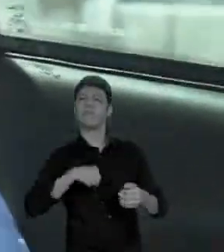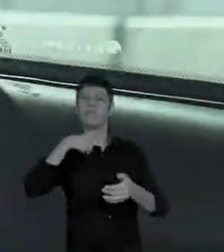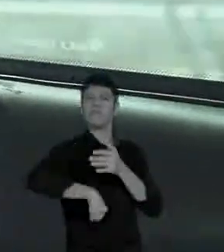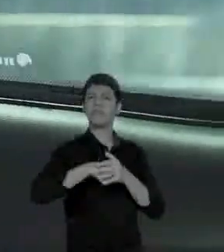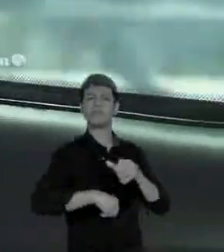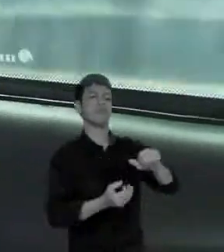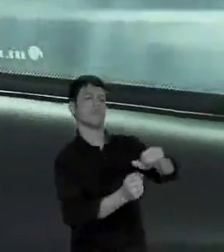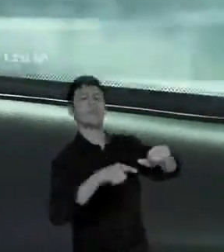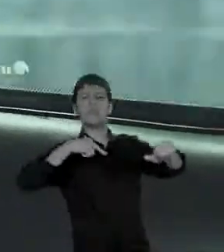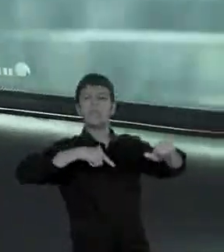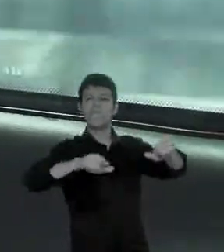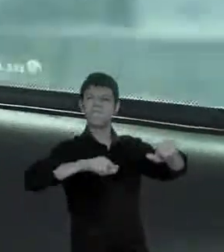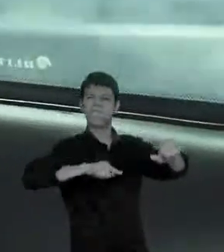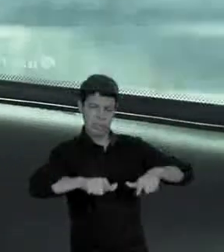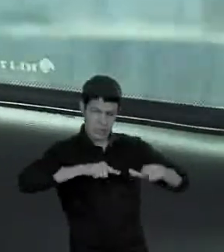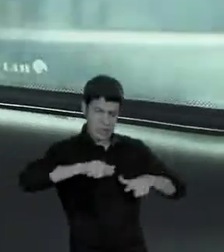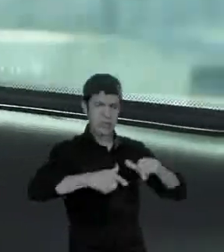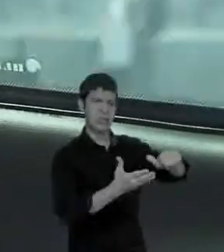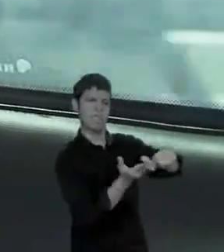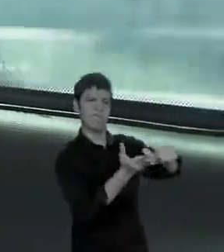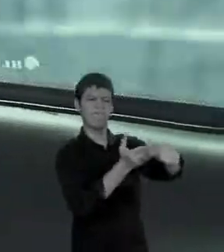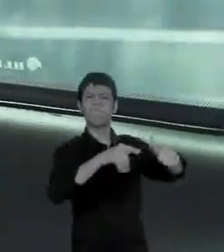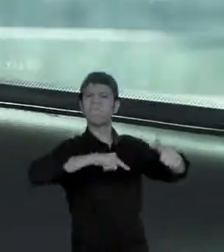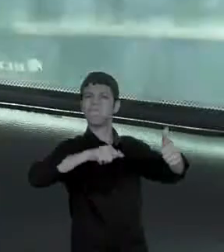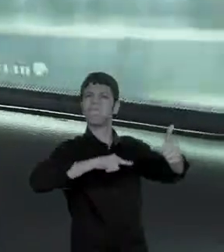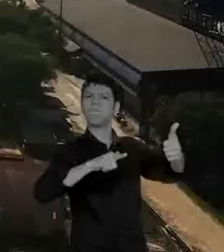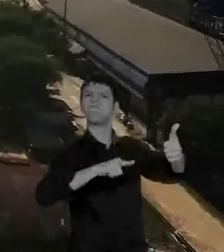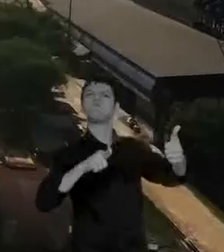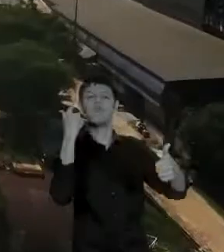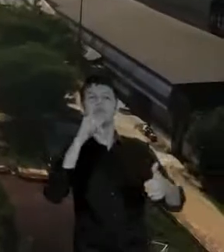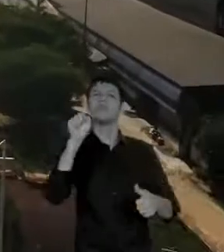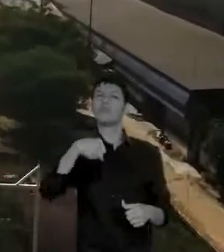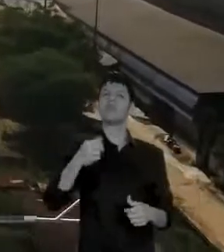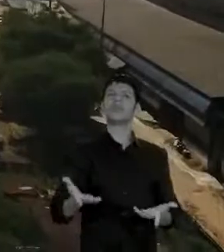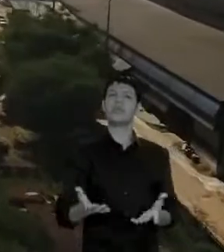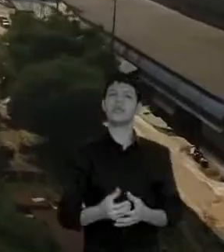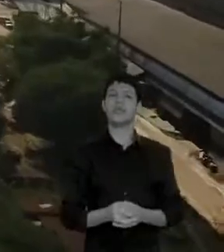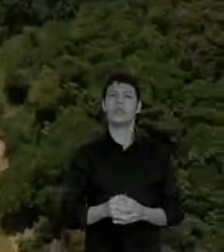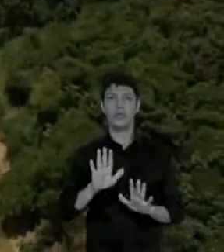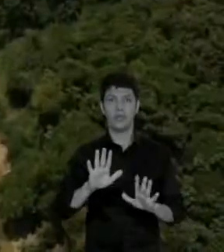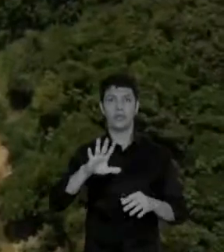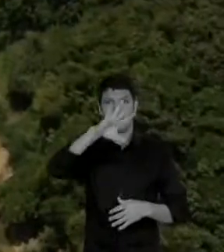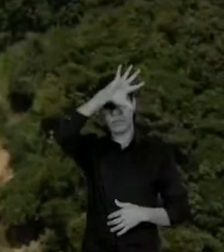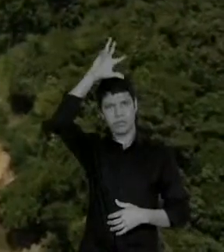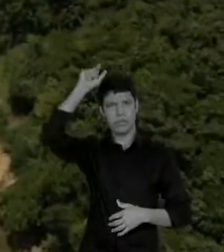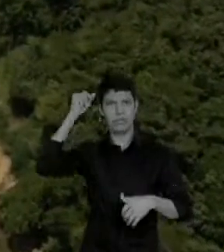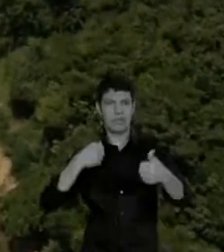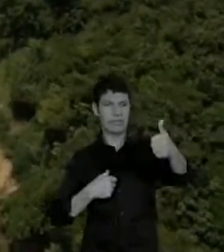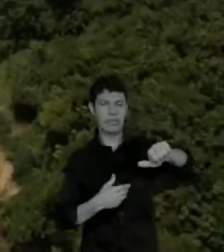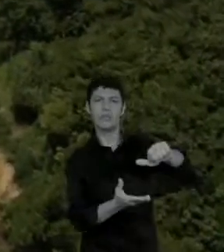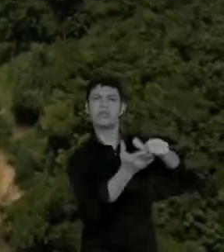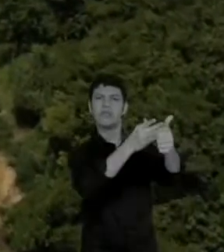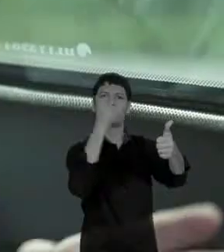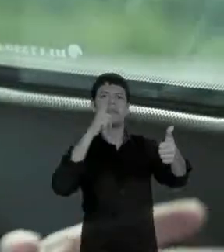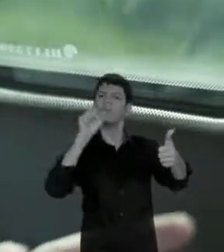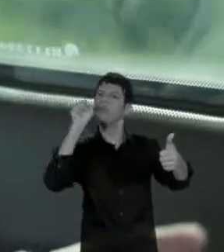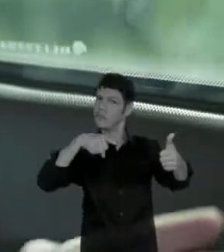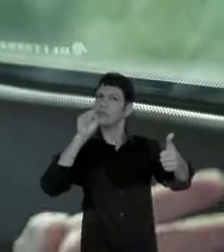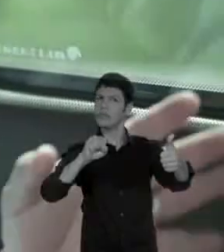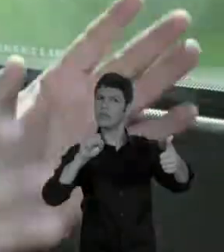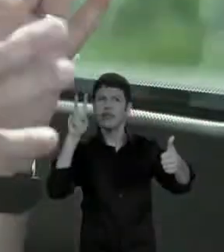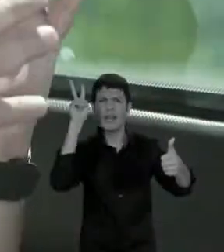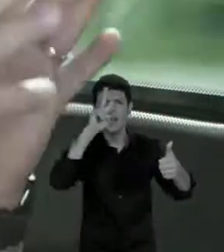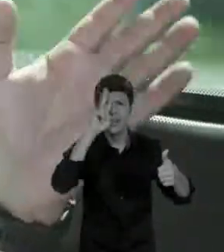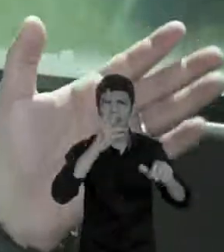as mangas, enfrentar a crise e vencer os desafios. O Amazonas tem jeito. É só